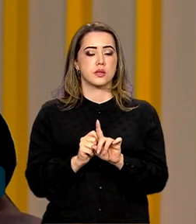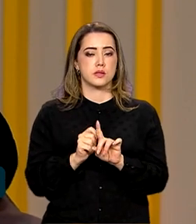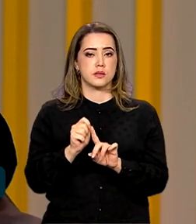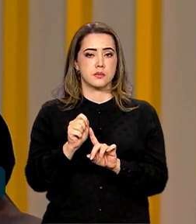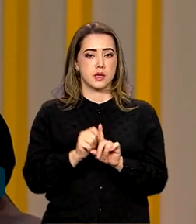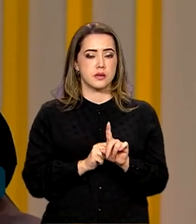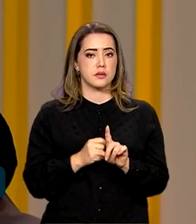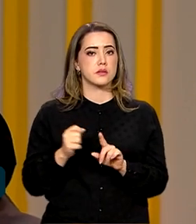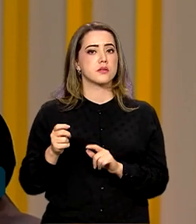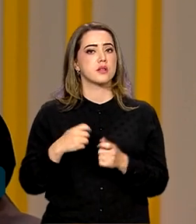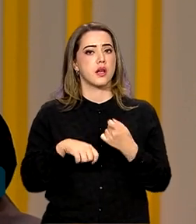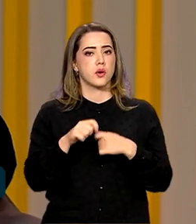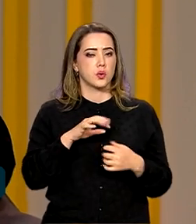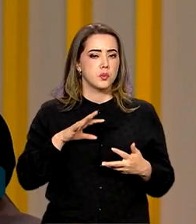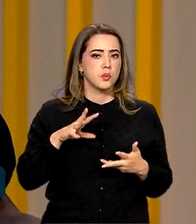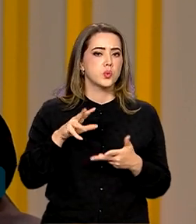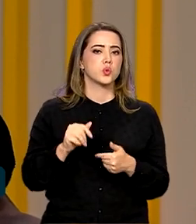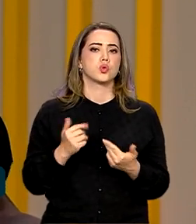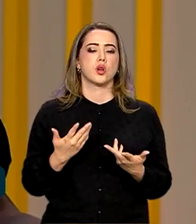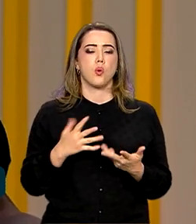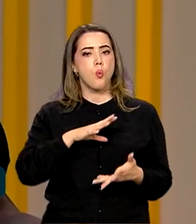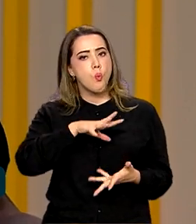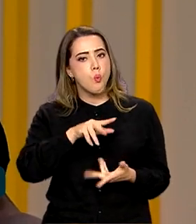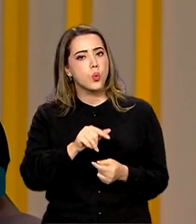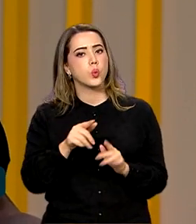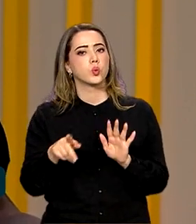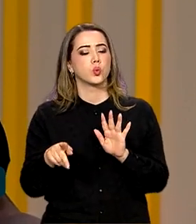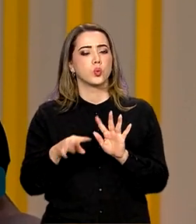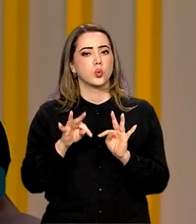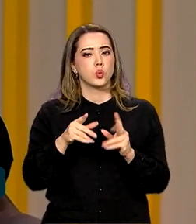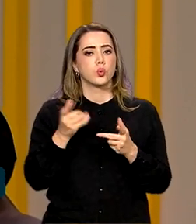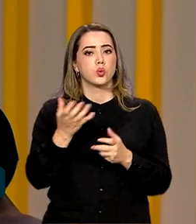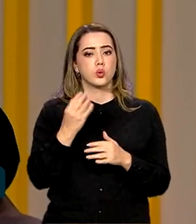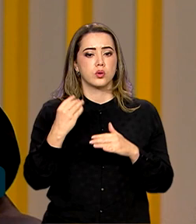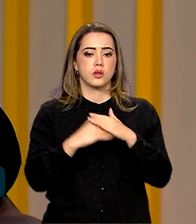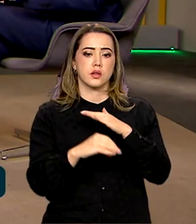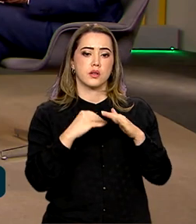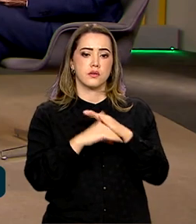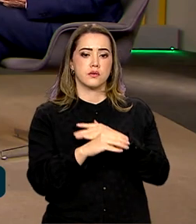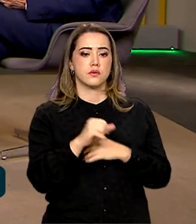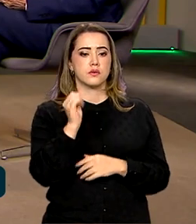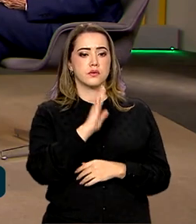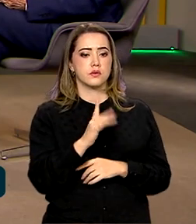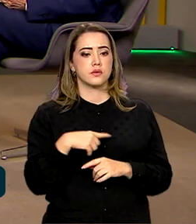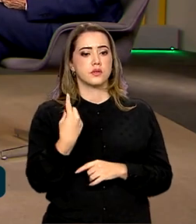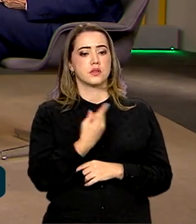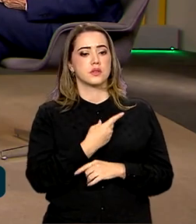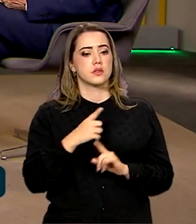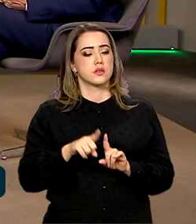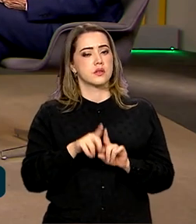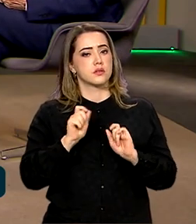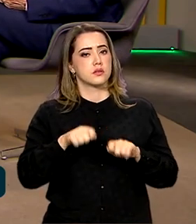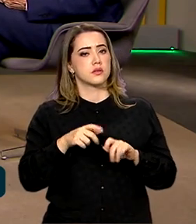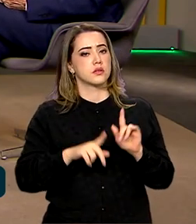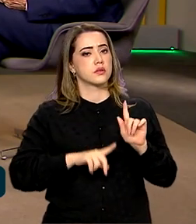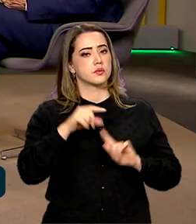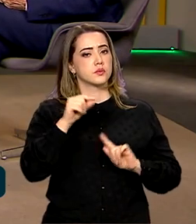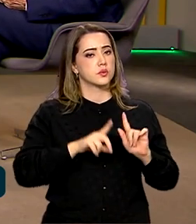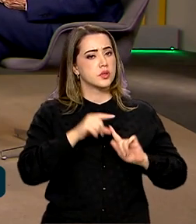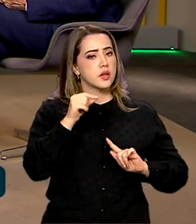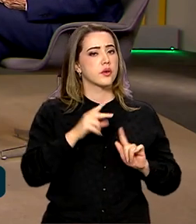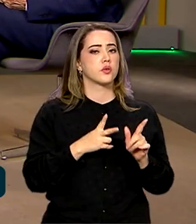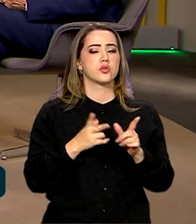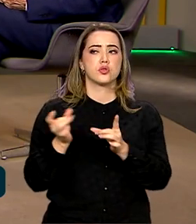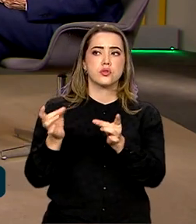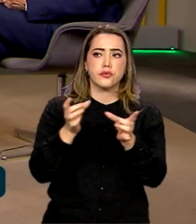A economia internacional, o mundo inteiro quer investir no Brasil. Nós estamos batendo o recorde de superávit de